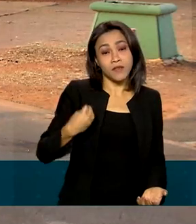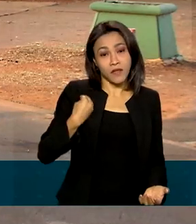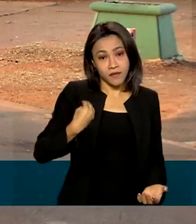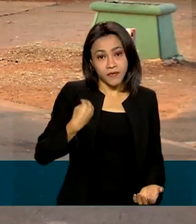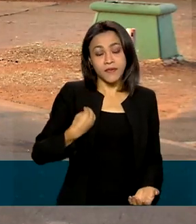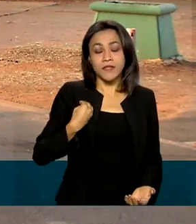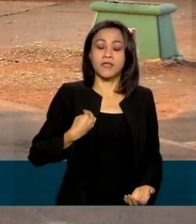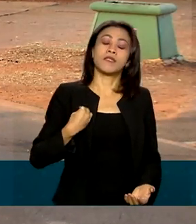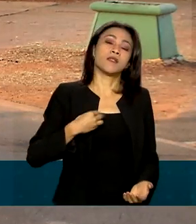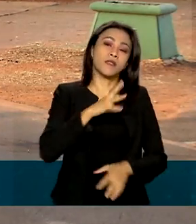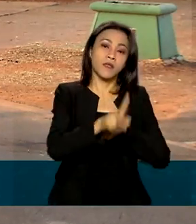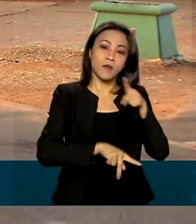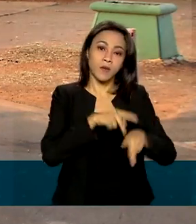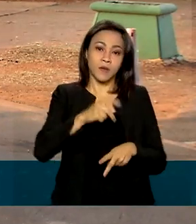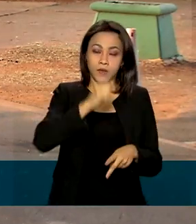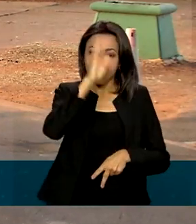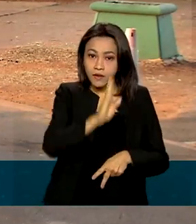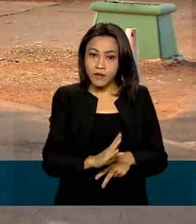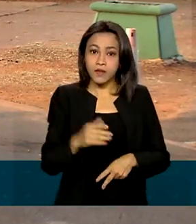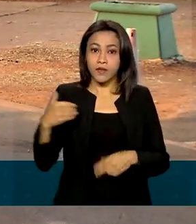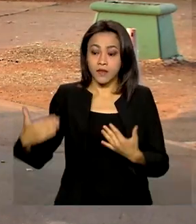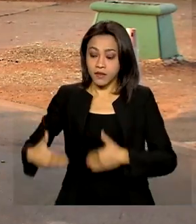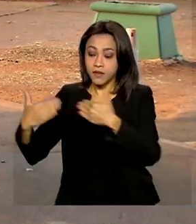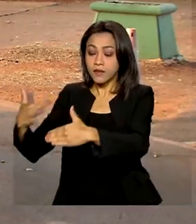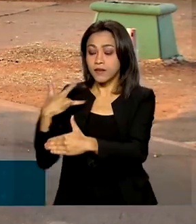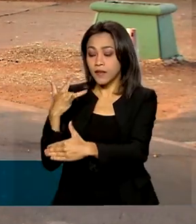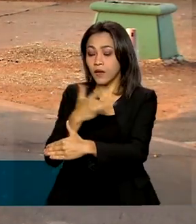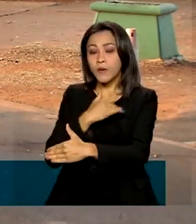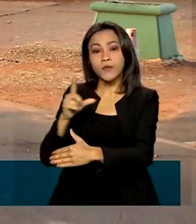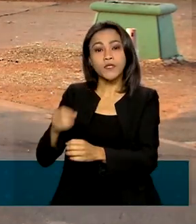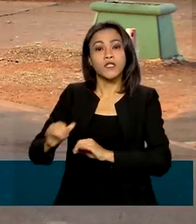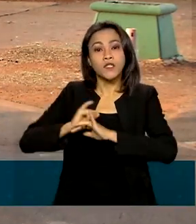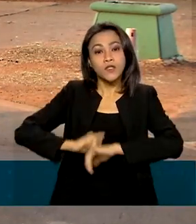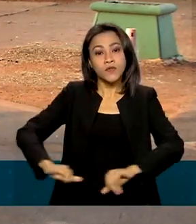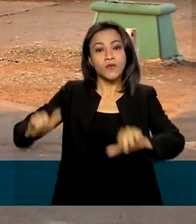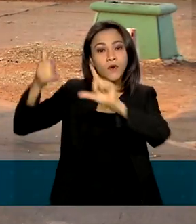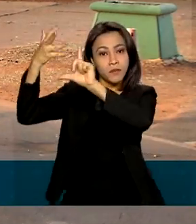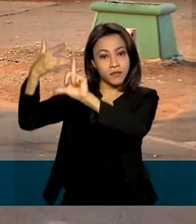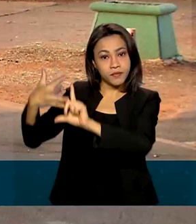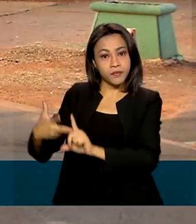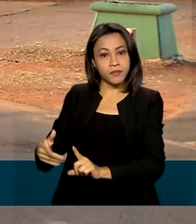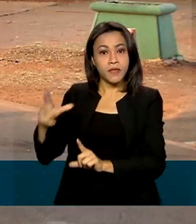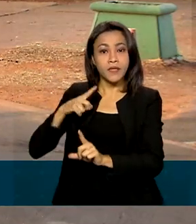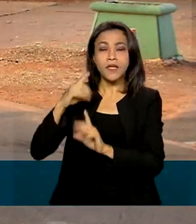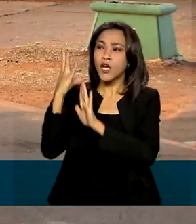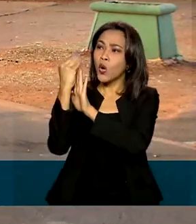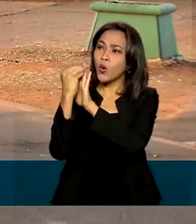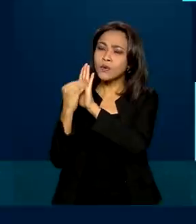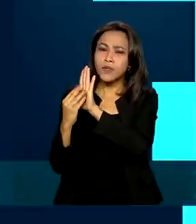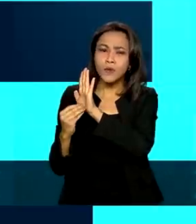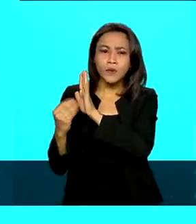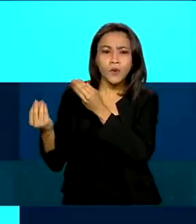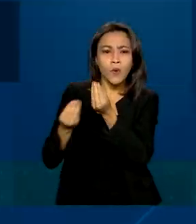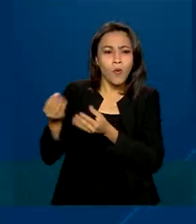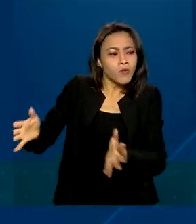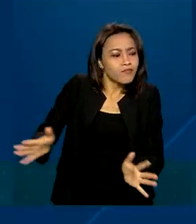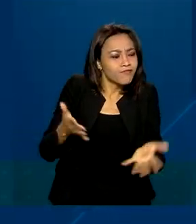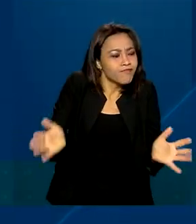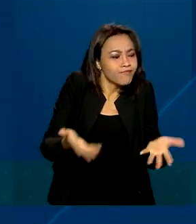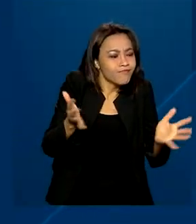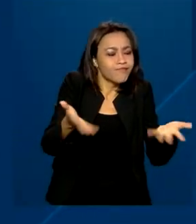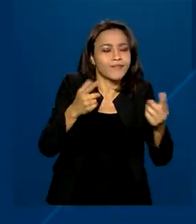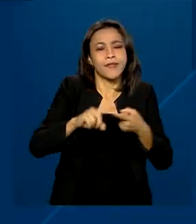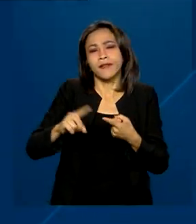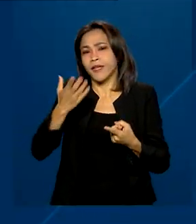o Ministério da Saúde disponibiliza o portal Saúde Brasil, que traz conteúdos para uma vida mais ativa. São receitas,